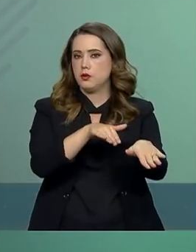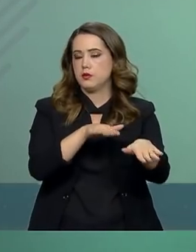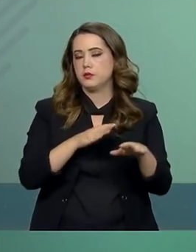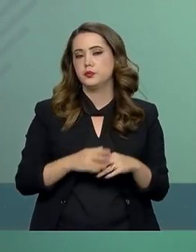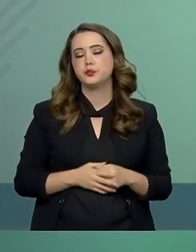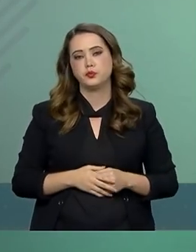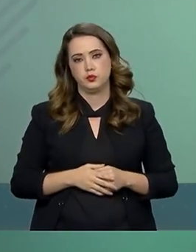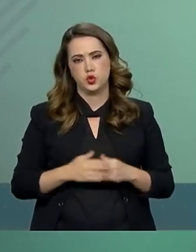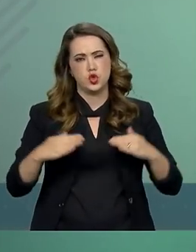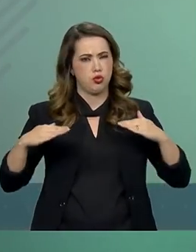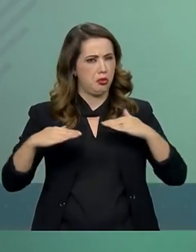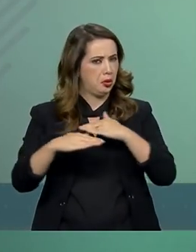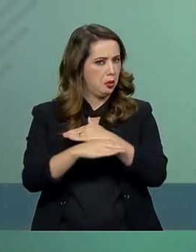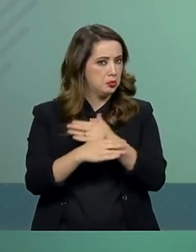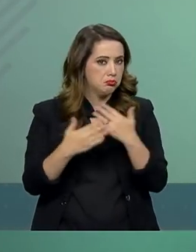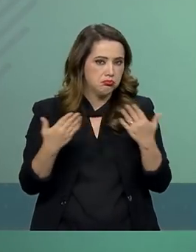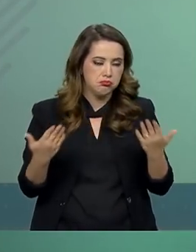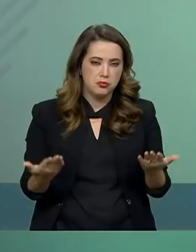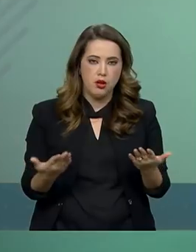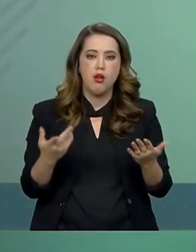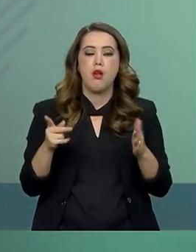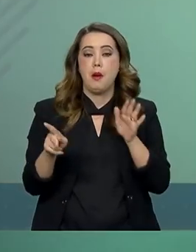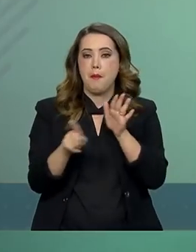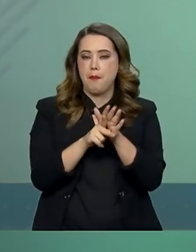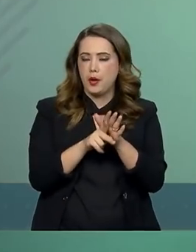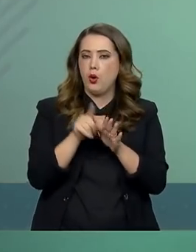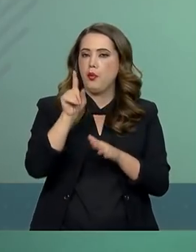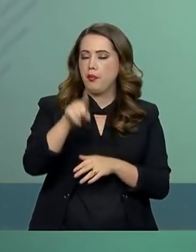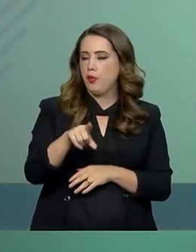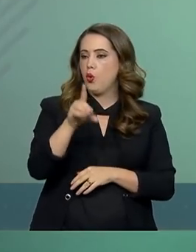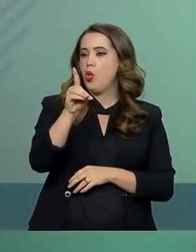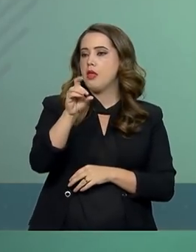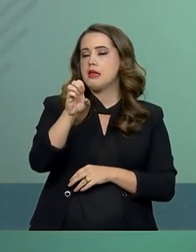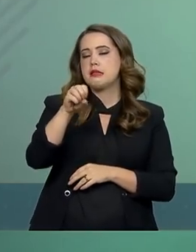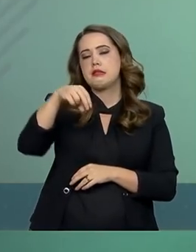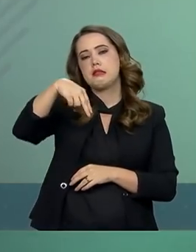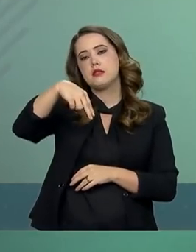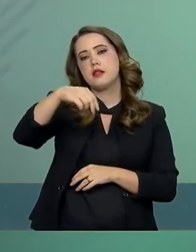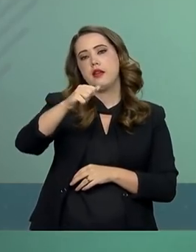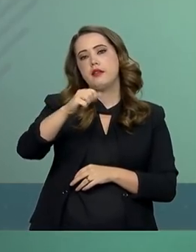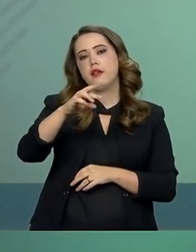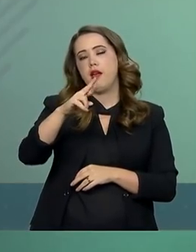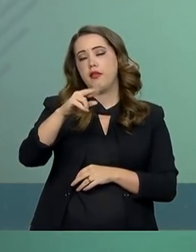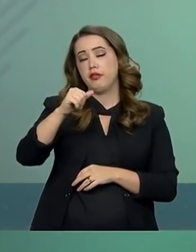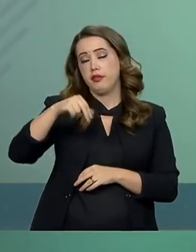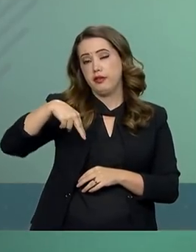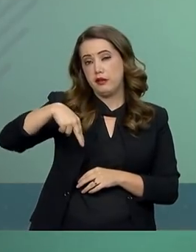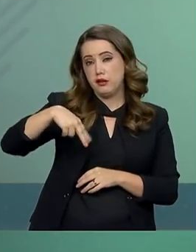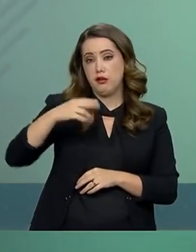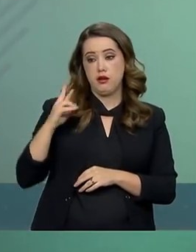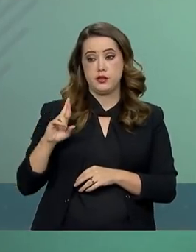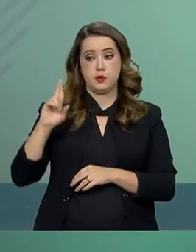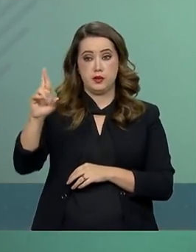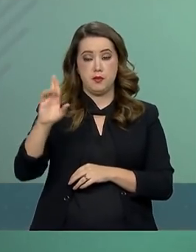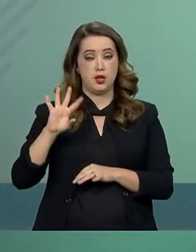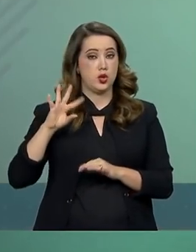Competência para o DENATRAN centralizar documentos eletrônicos de trânsito.